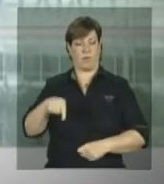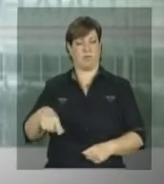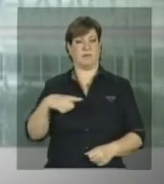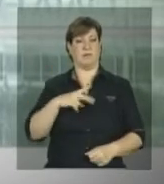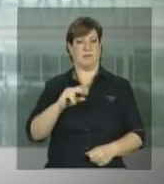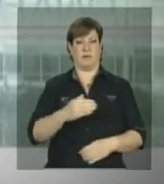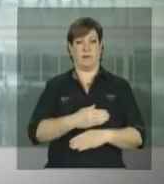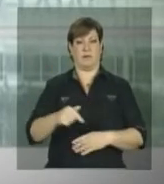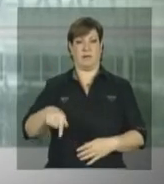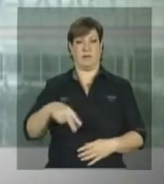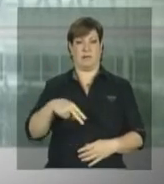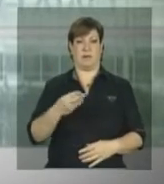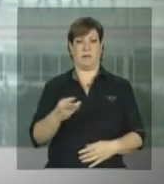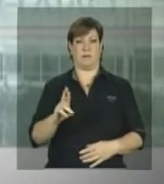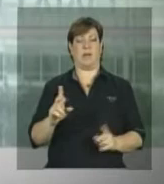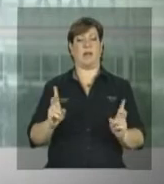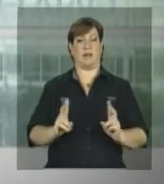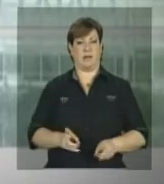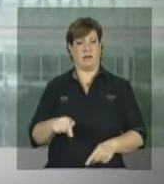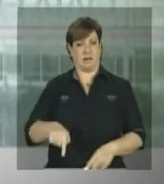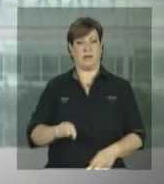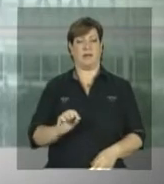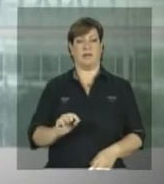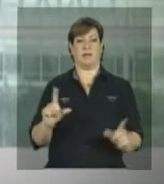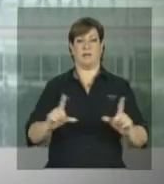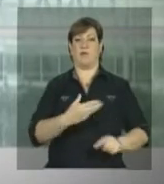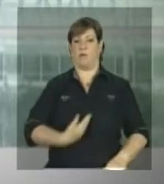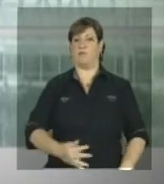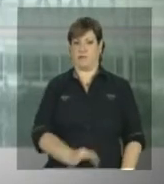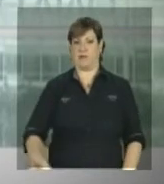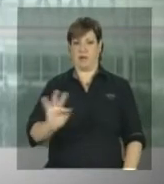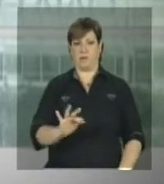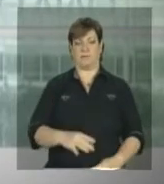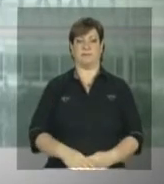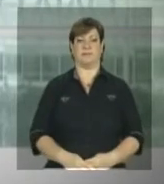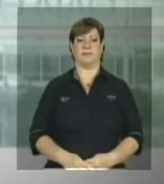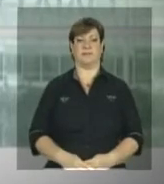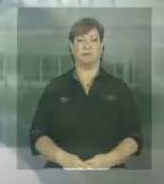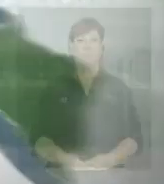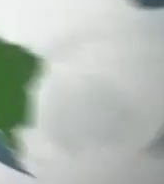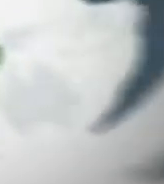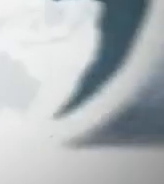Castanhão-Pecém no Ceará. Continue com a gente, NBR e a TV do Governo Federal.